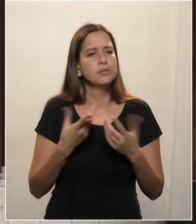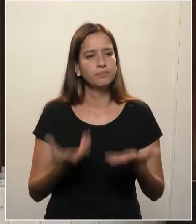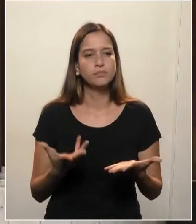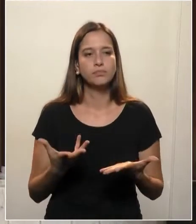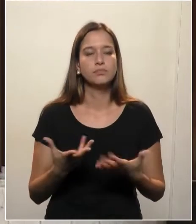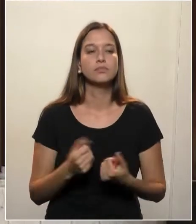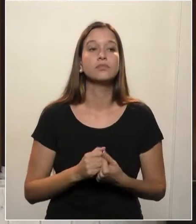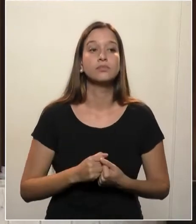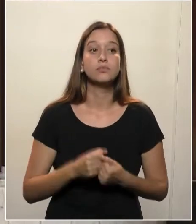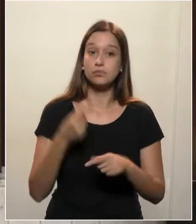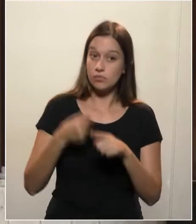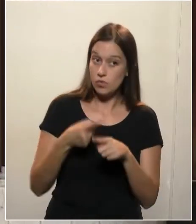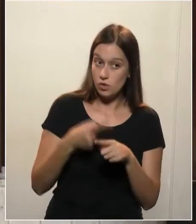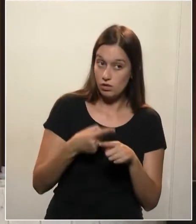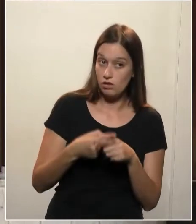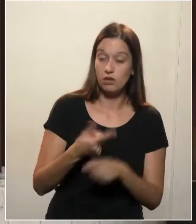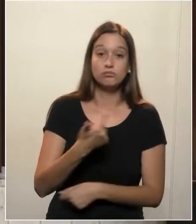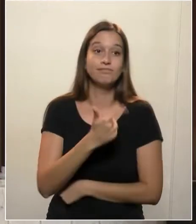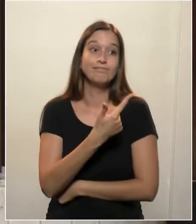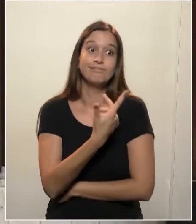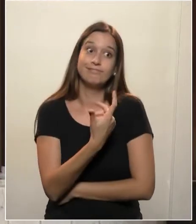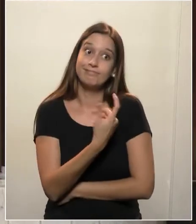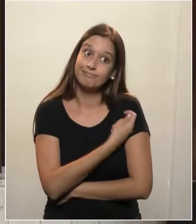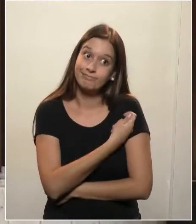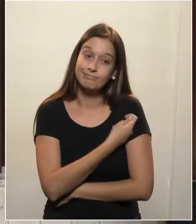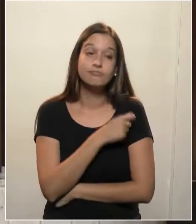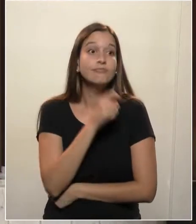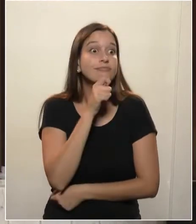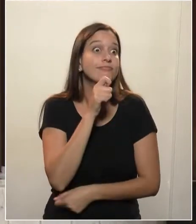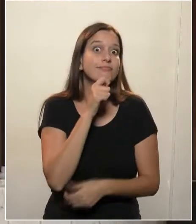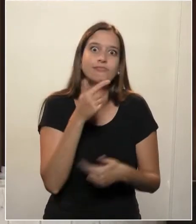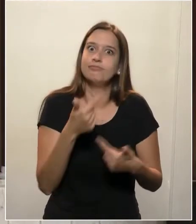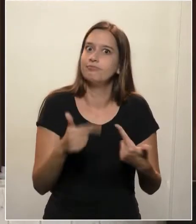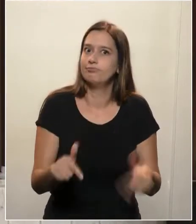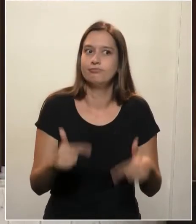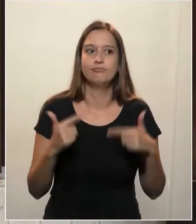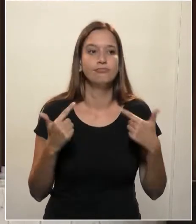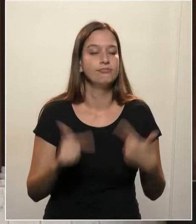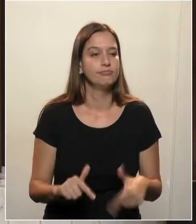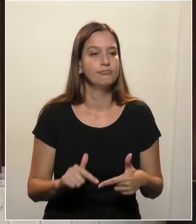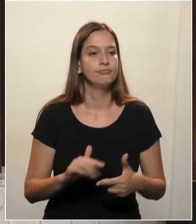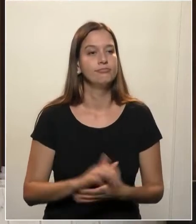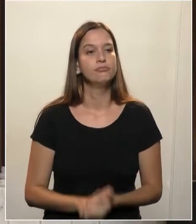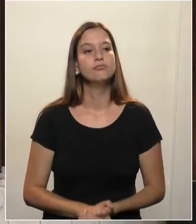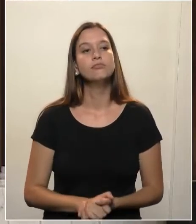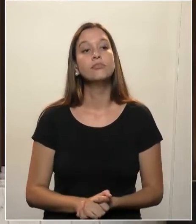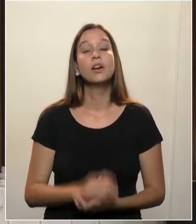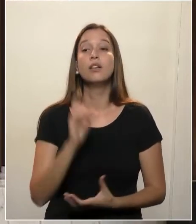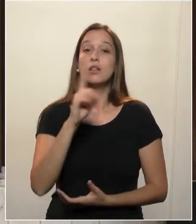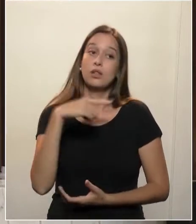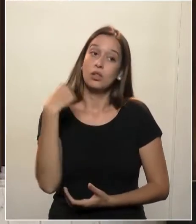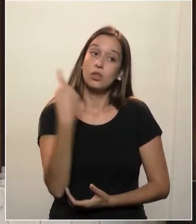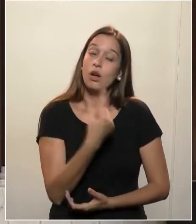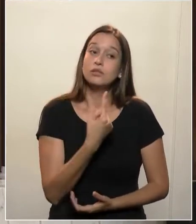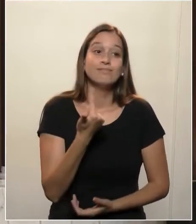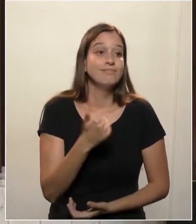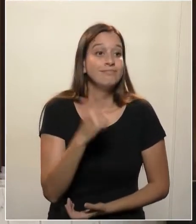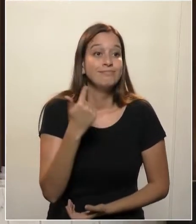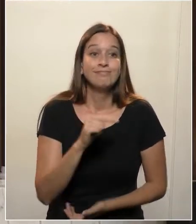não temos vacina para controlar essa doença ainda. Nós não temos. Nós não temos nenhum